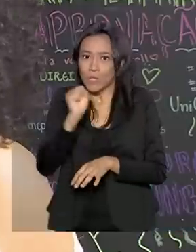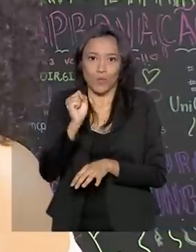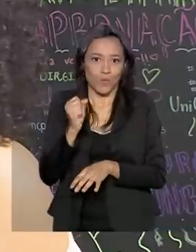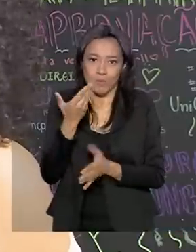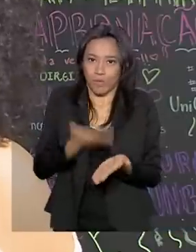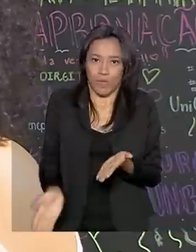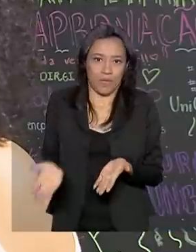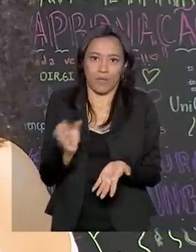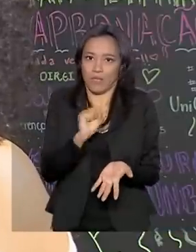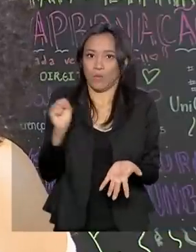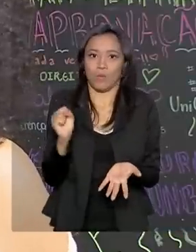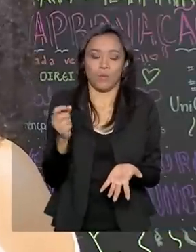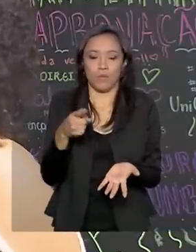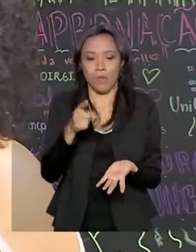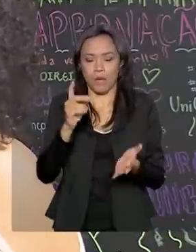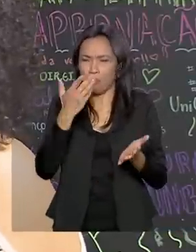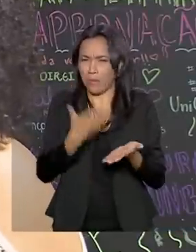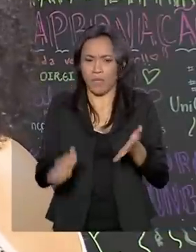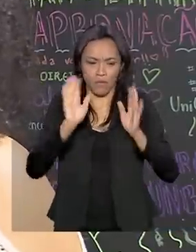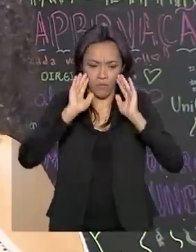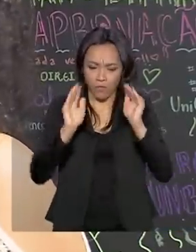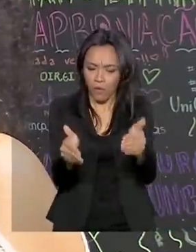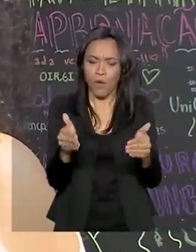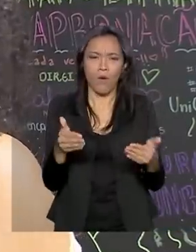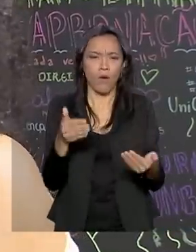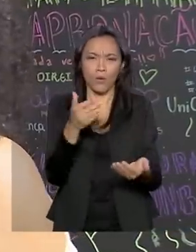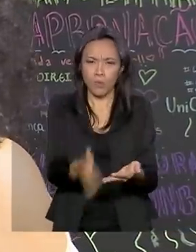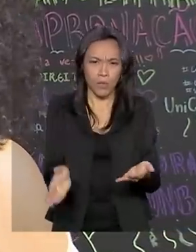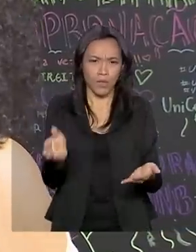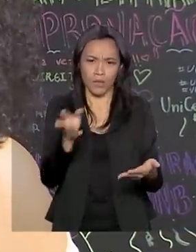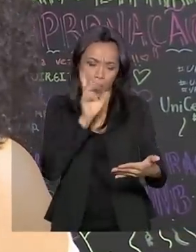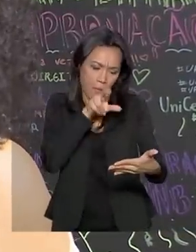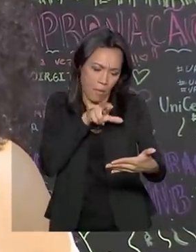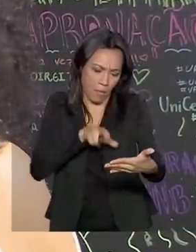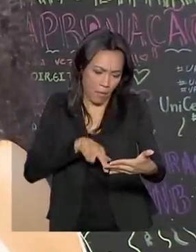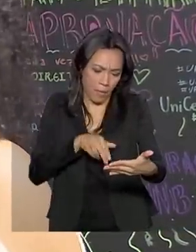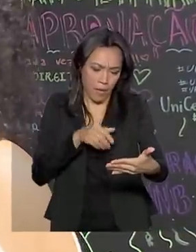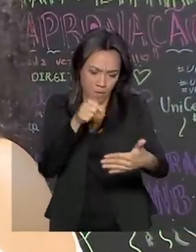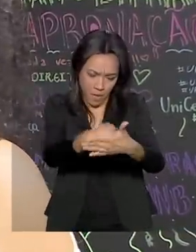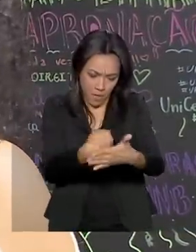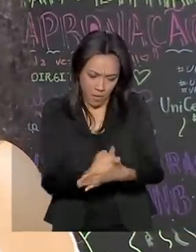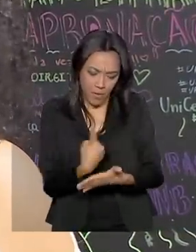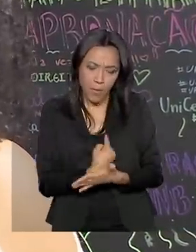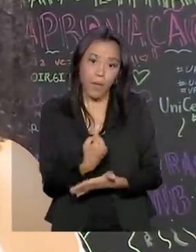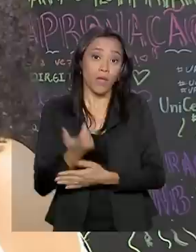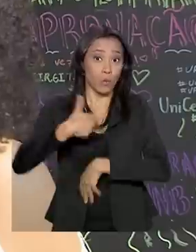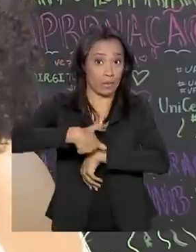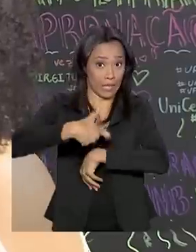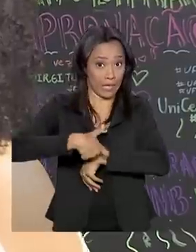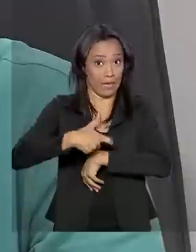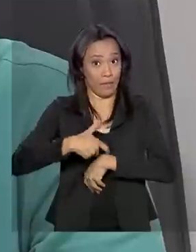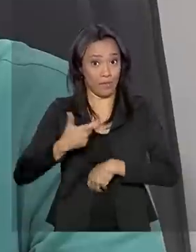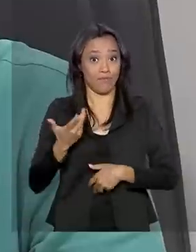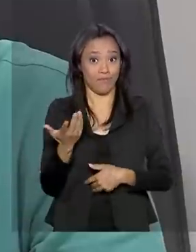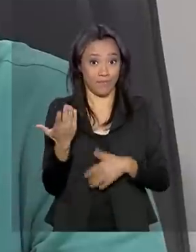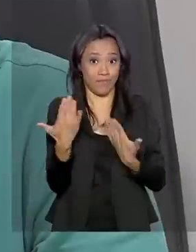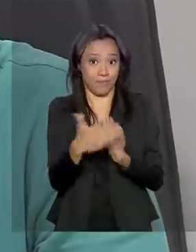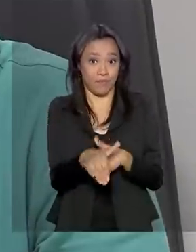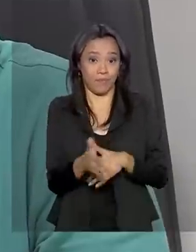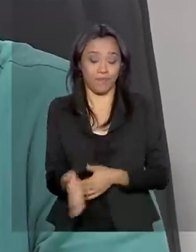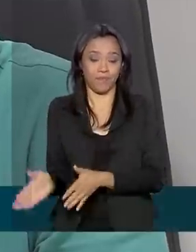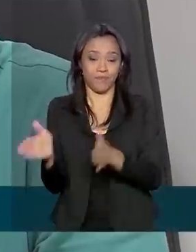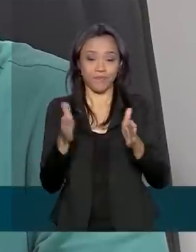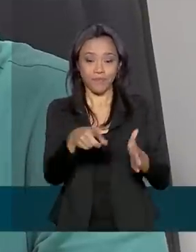não perder o foco, não perder as questões. Agora focar no tempo também para a prova. É importante